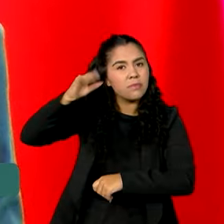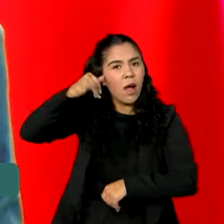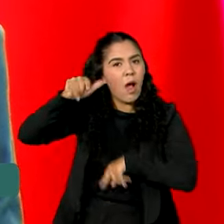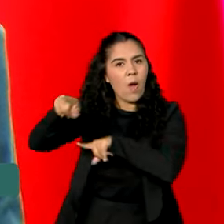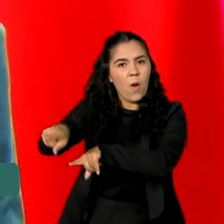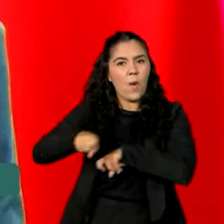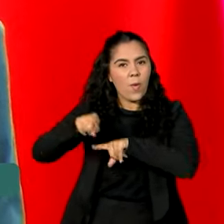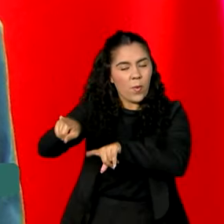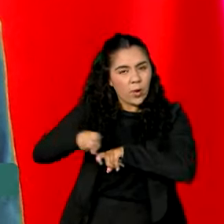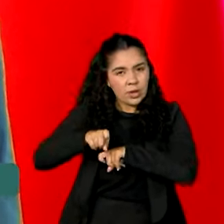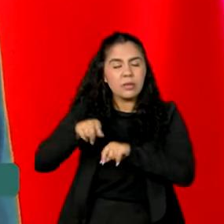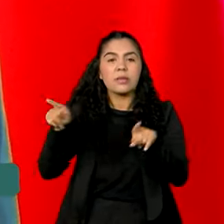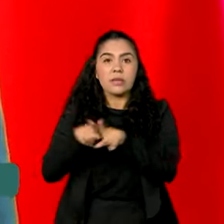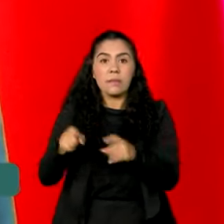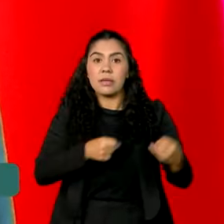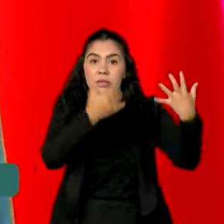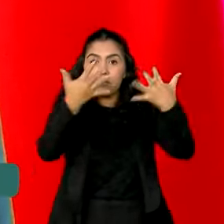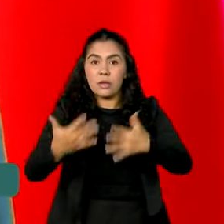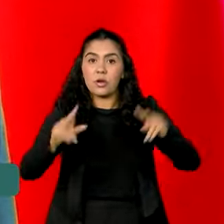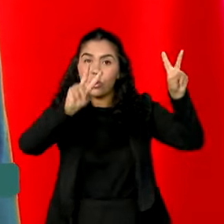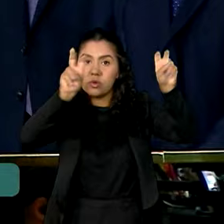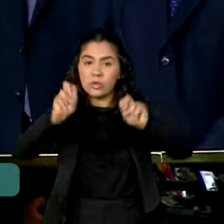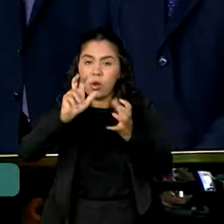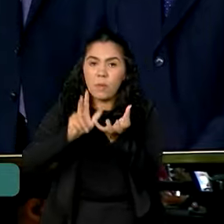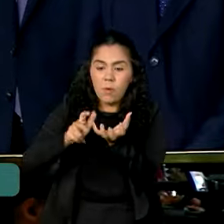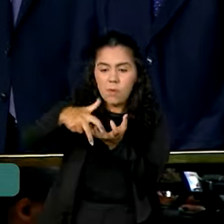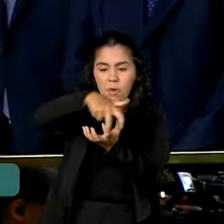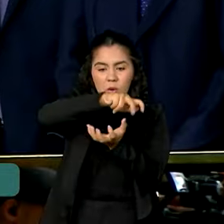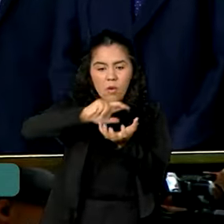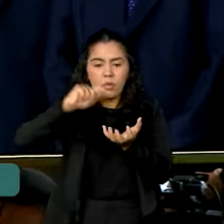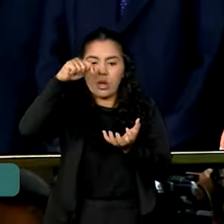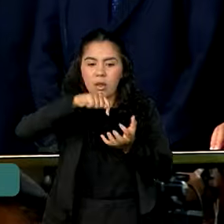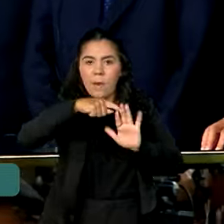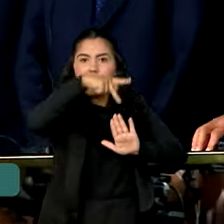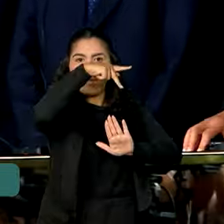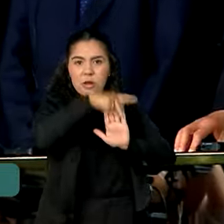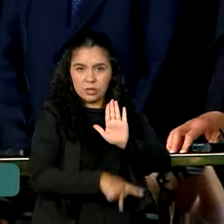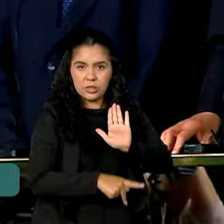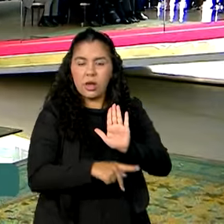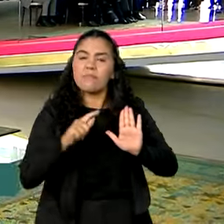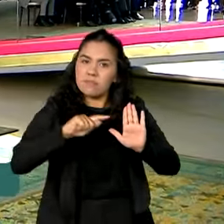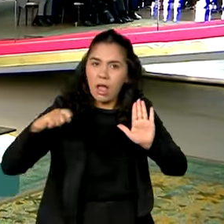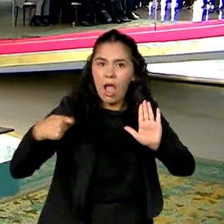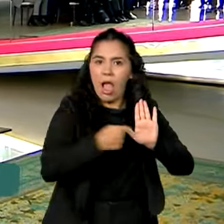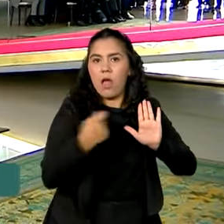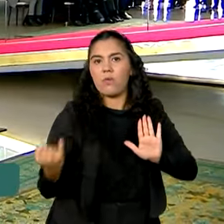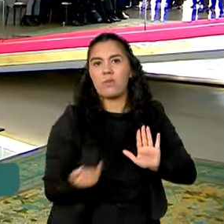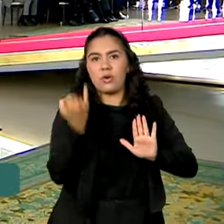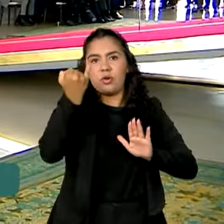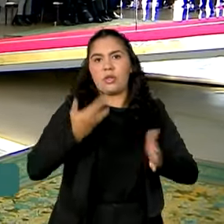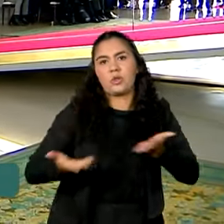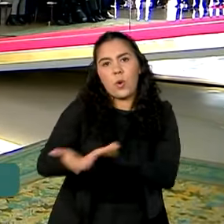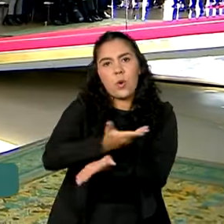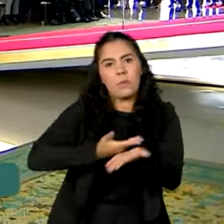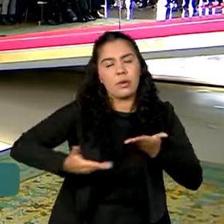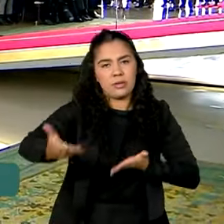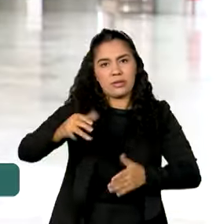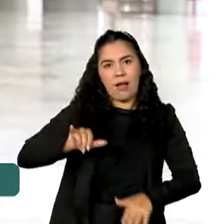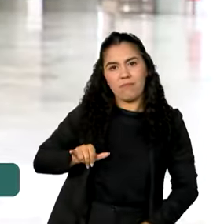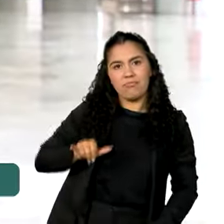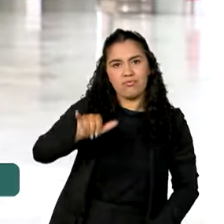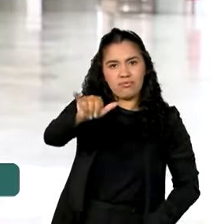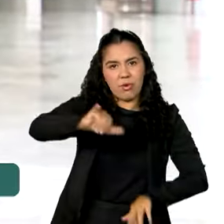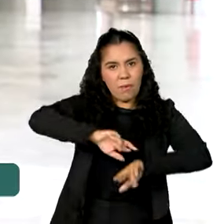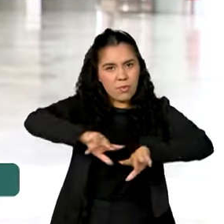mencionou o projeto satélite sino-brasileiro de recursos terrestres como uma importante cooperação no setor aeroespacial.